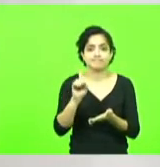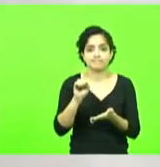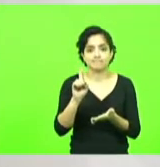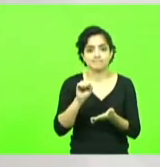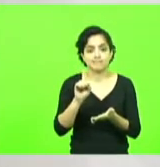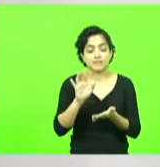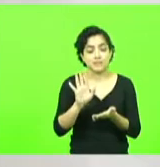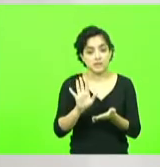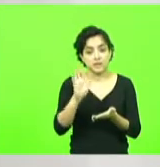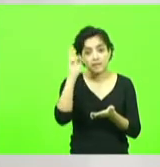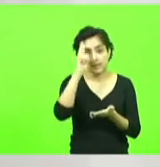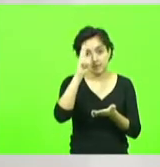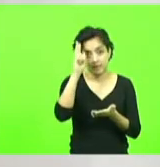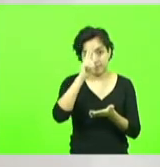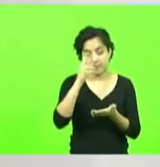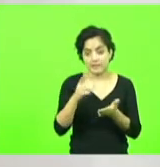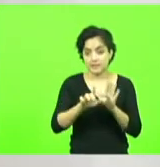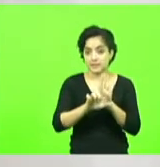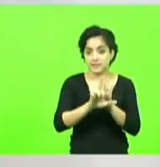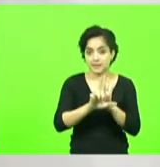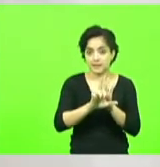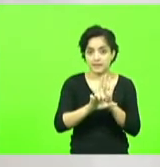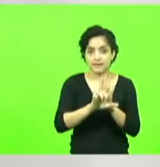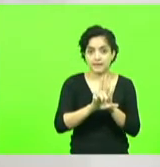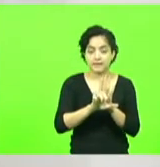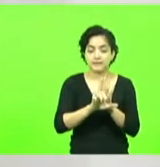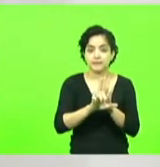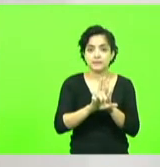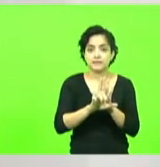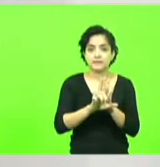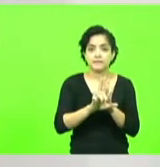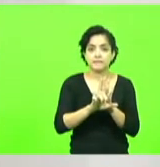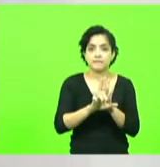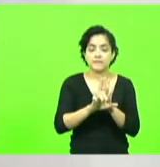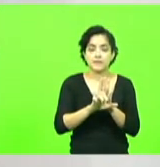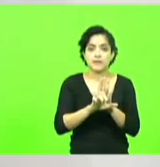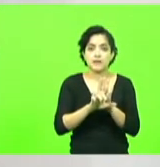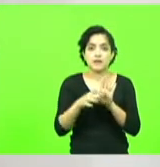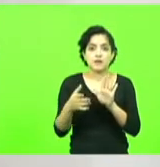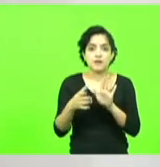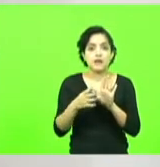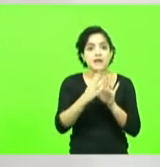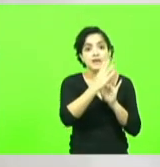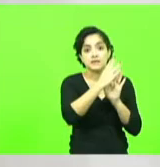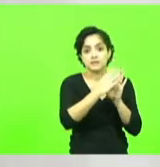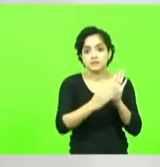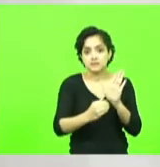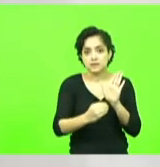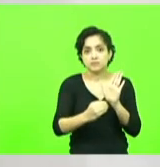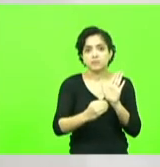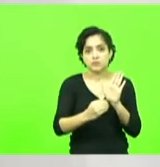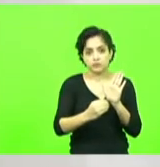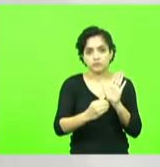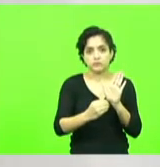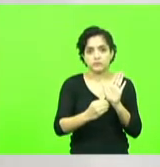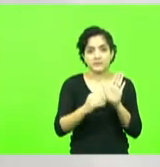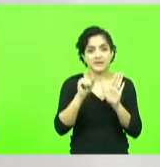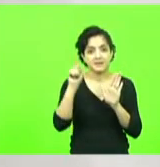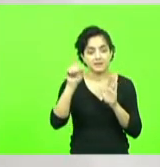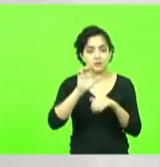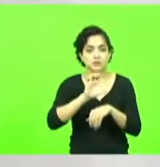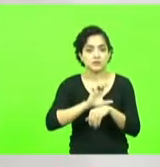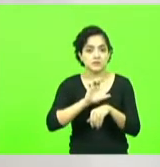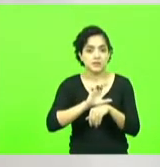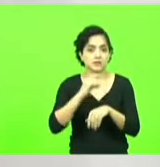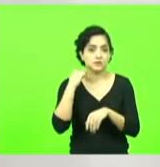lembrando que a nossa lei virou, case, virou exemplo, até para Minas Gerais, que na